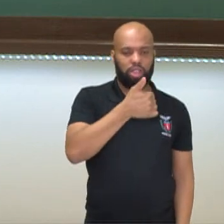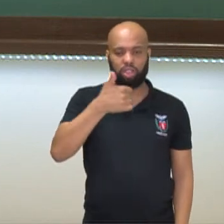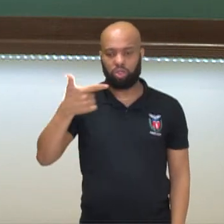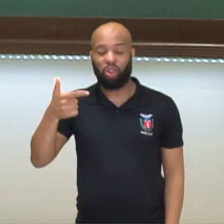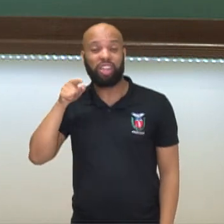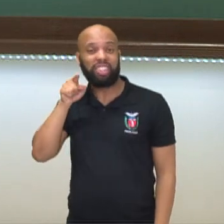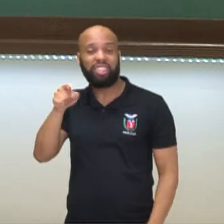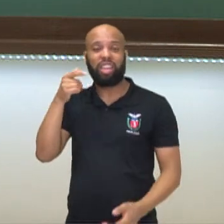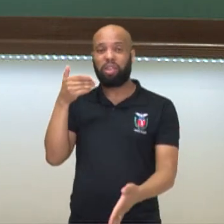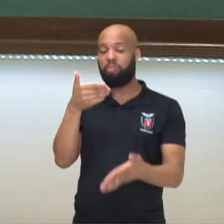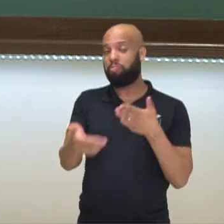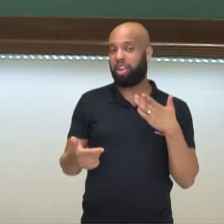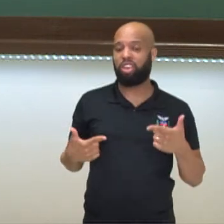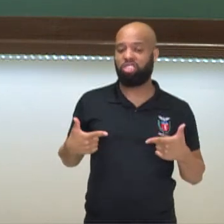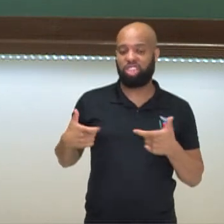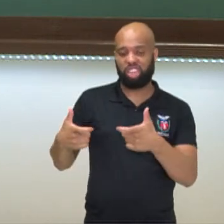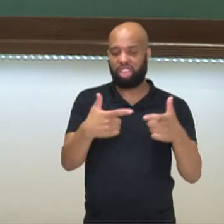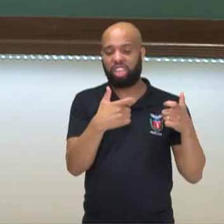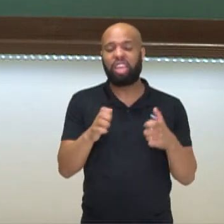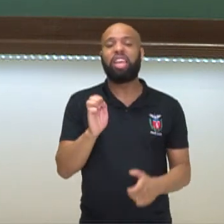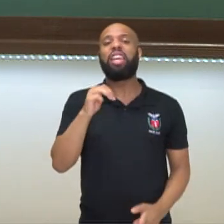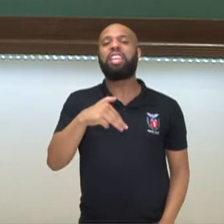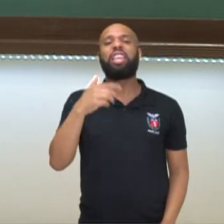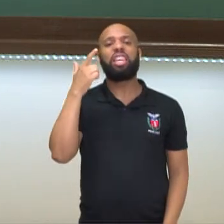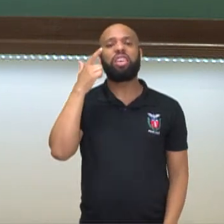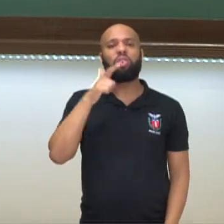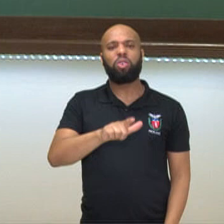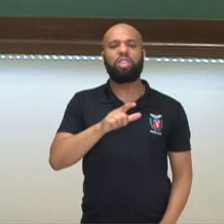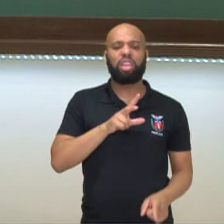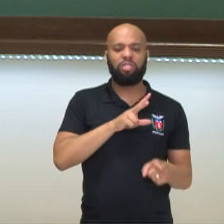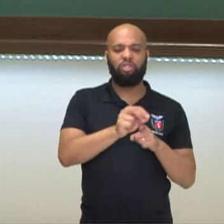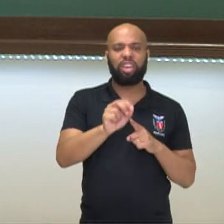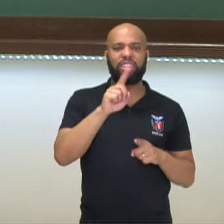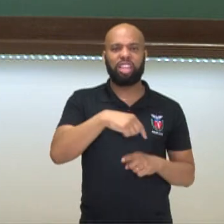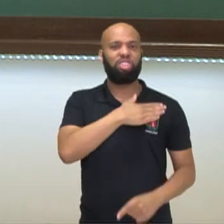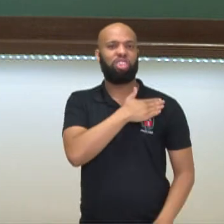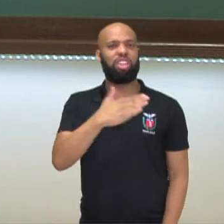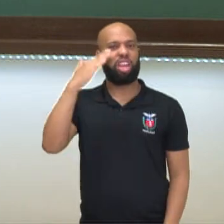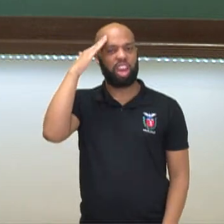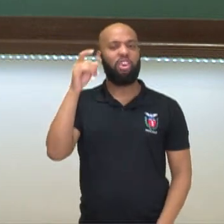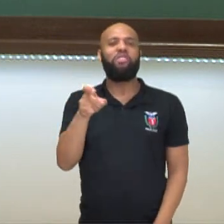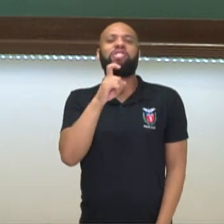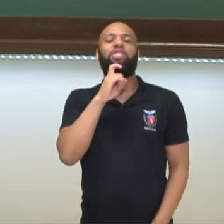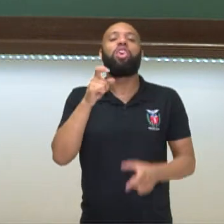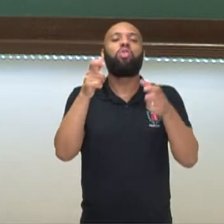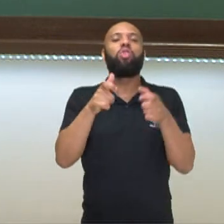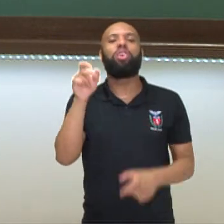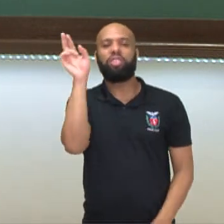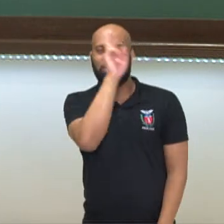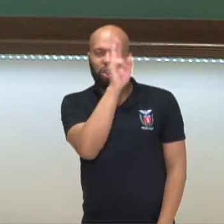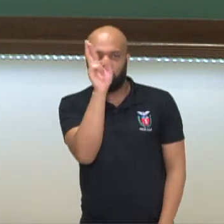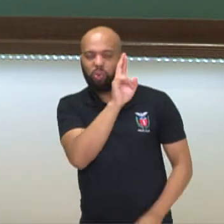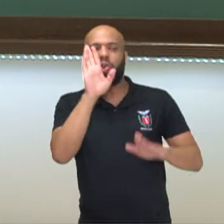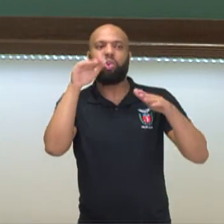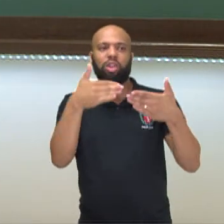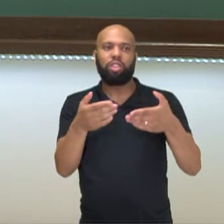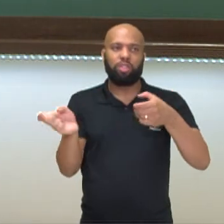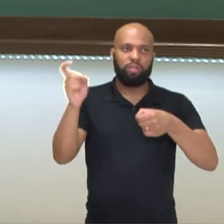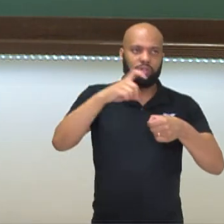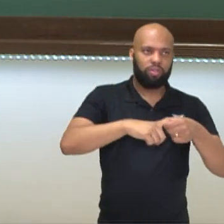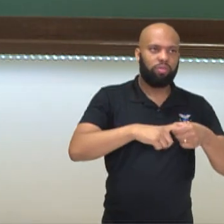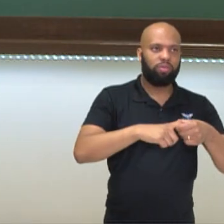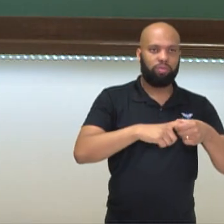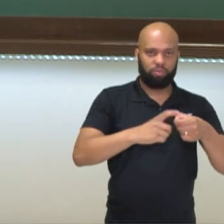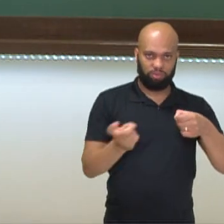derrotado para o chamado General Inverno, é derrotado na Rússia. E ele volta, então, em mil,